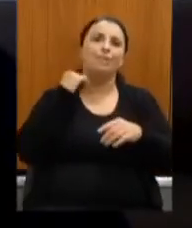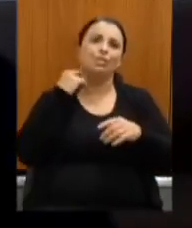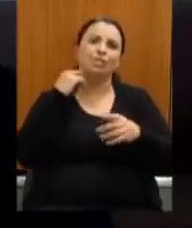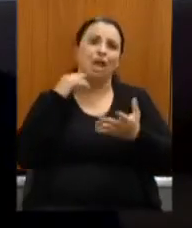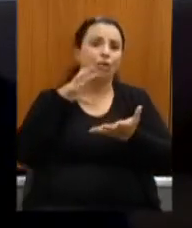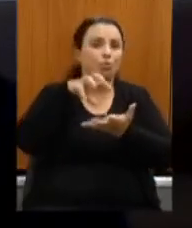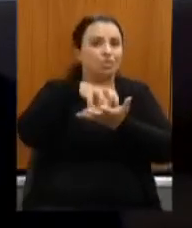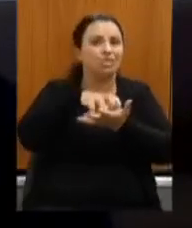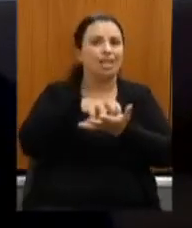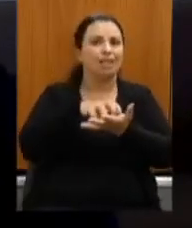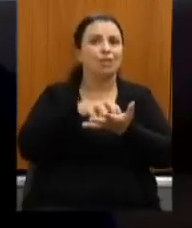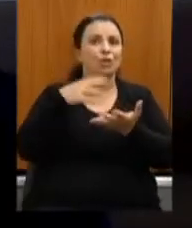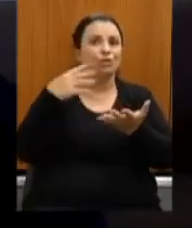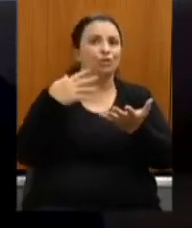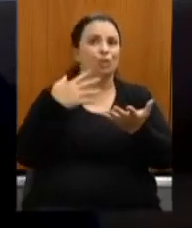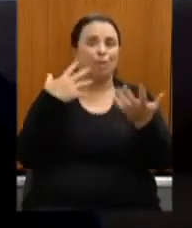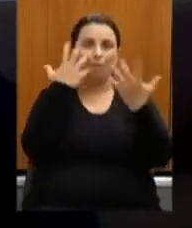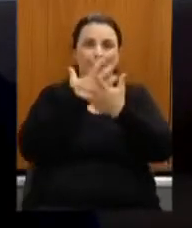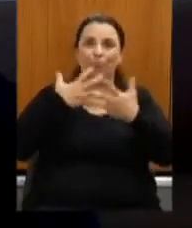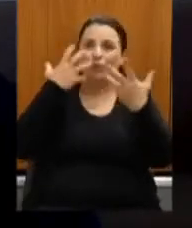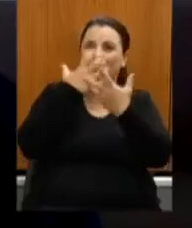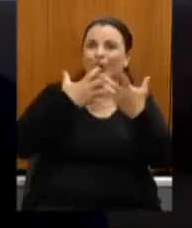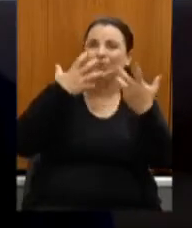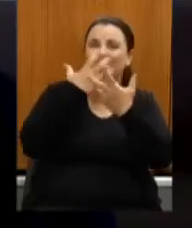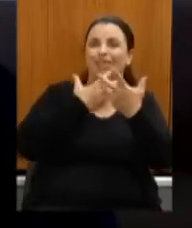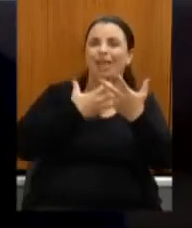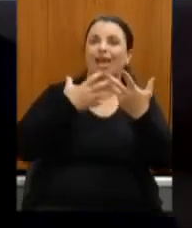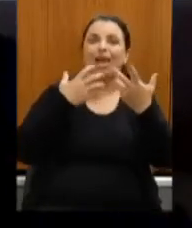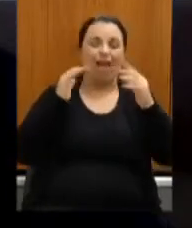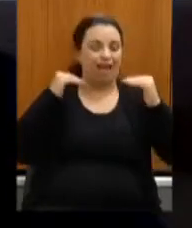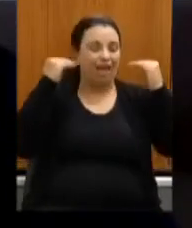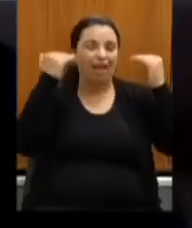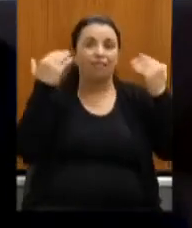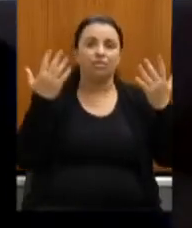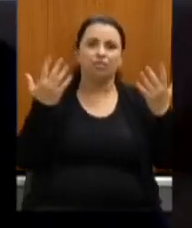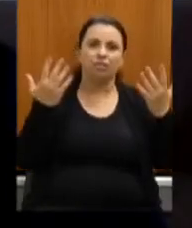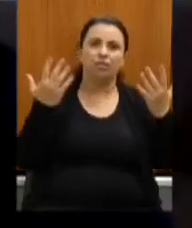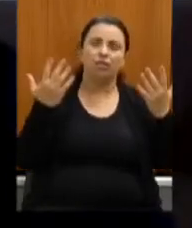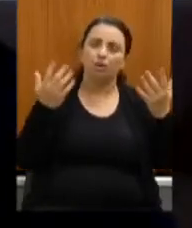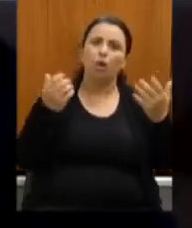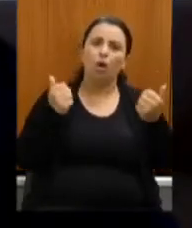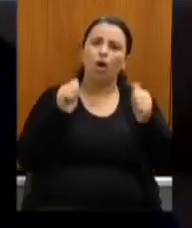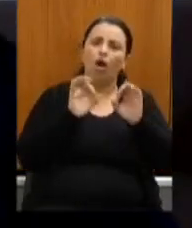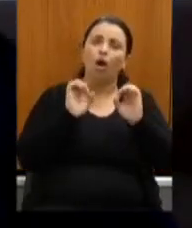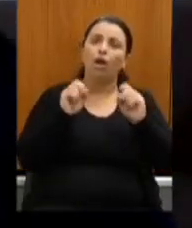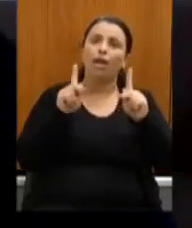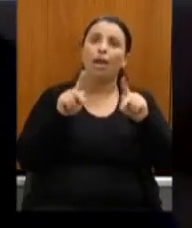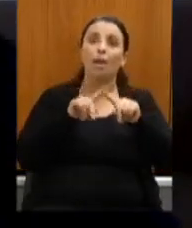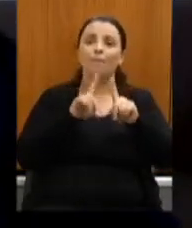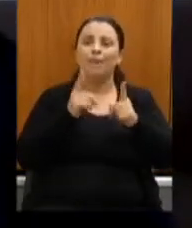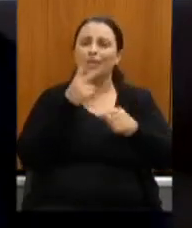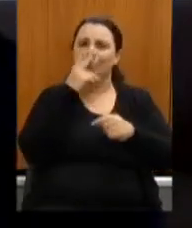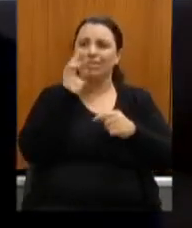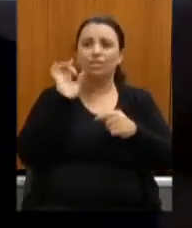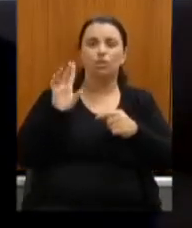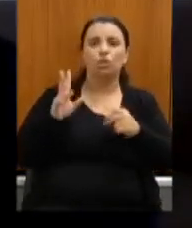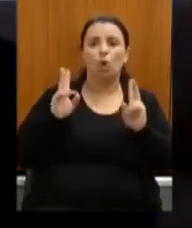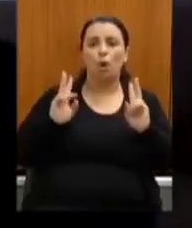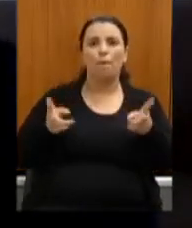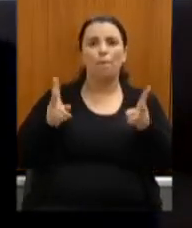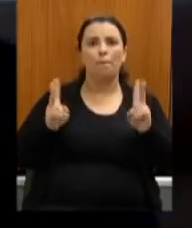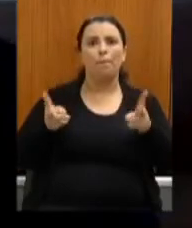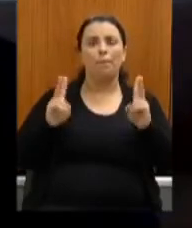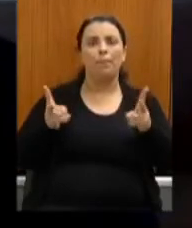turismo nesse sentido não há é apenas uma sobrevivência que tem esse monstro que foi criado